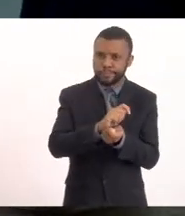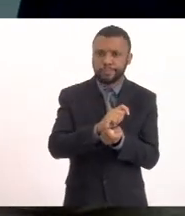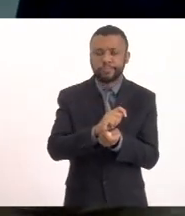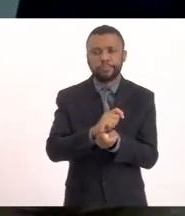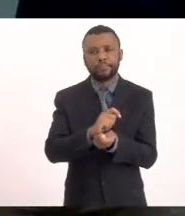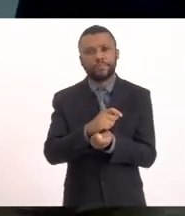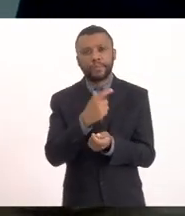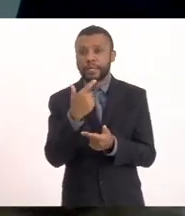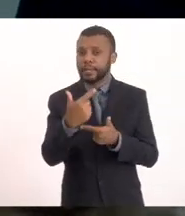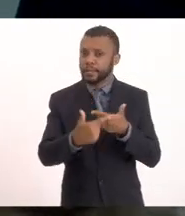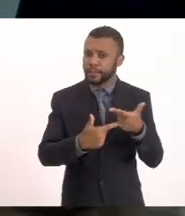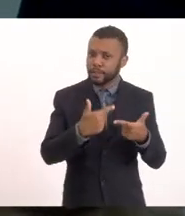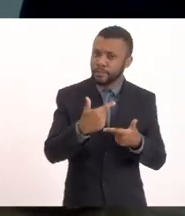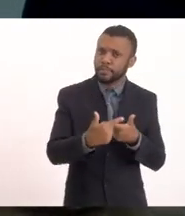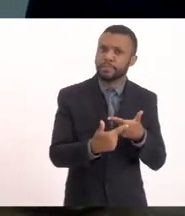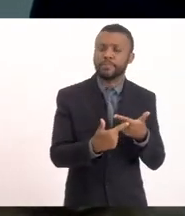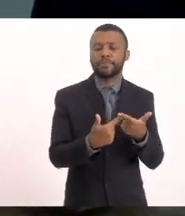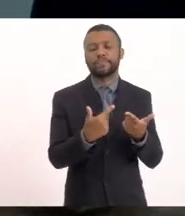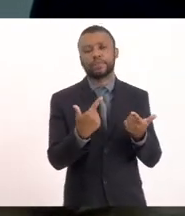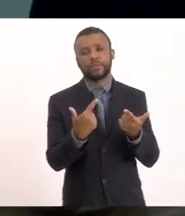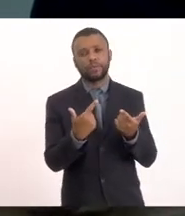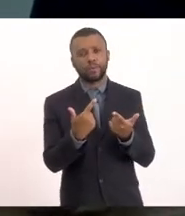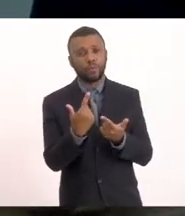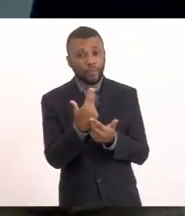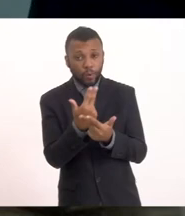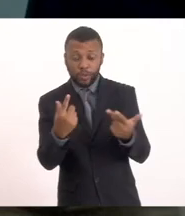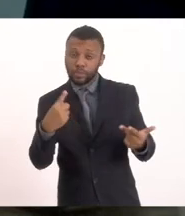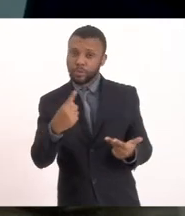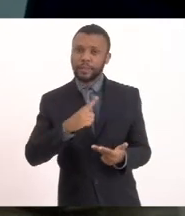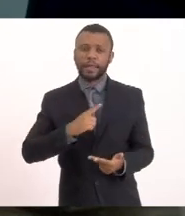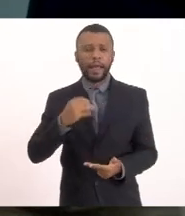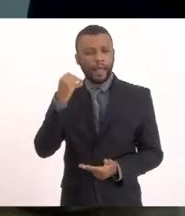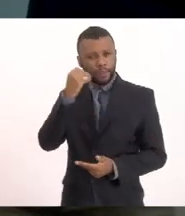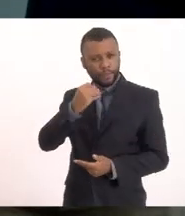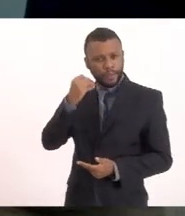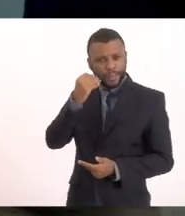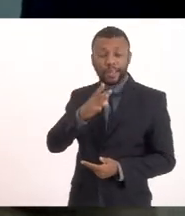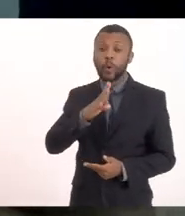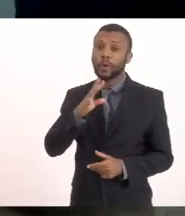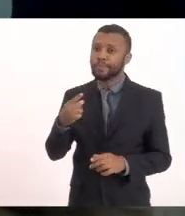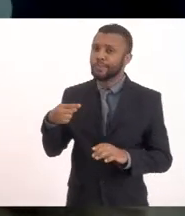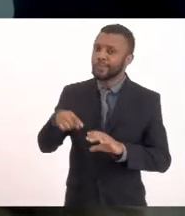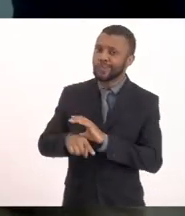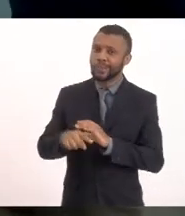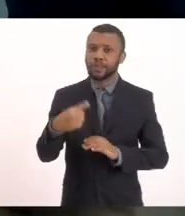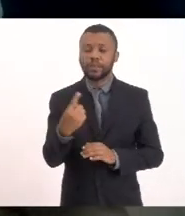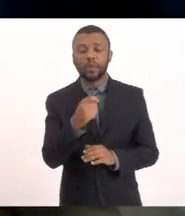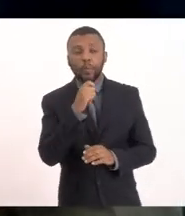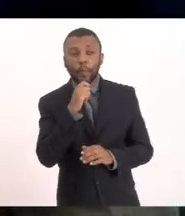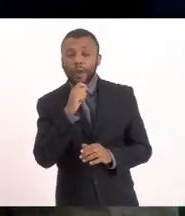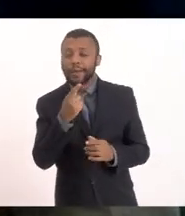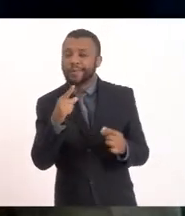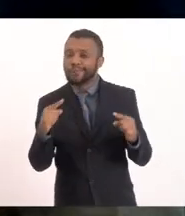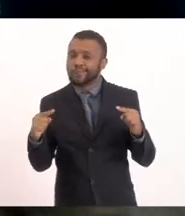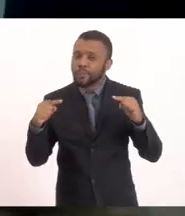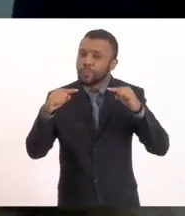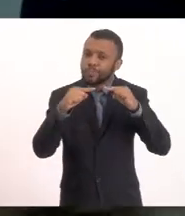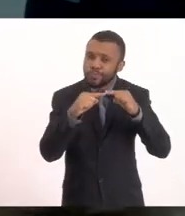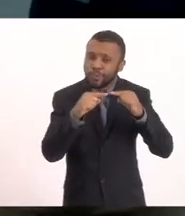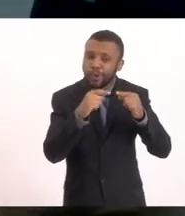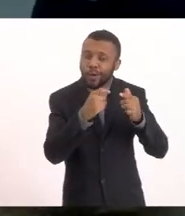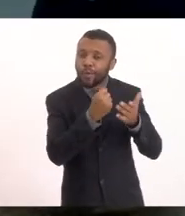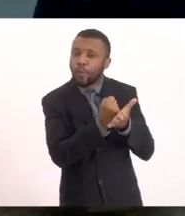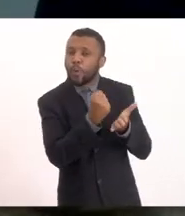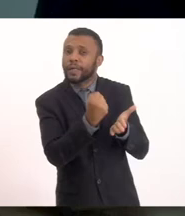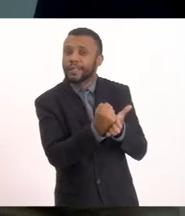Serviço Uma coisa Que a gente Tem expertise Que a gente Não tenha Similaridade Com o Serviço